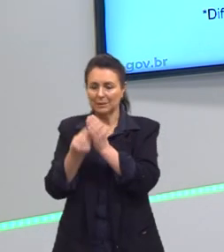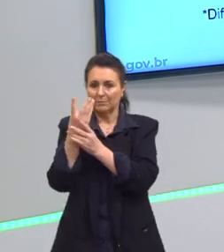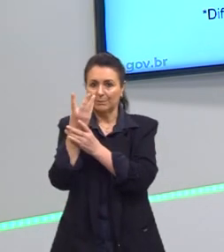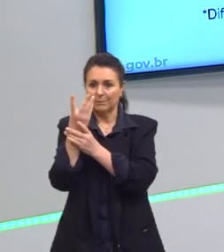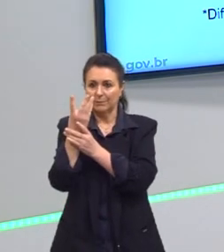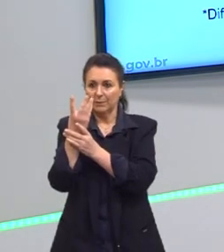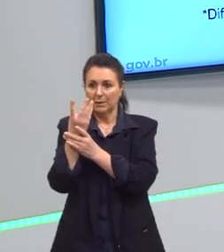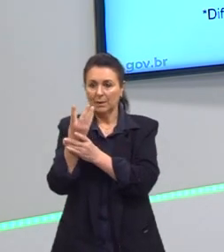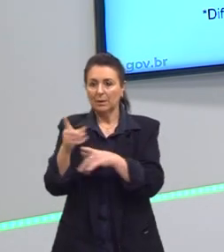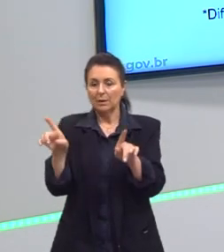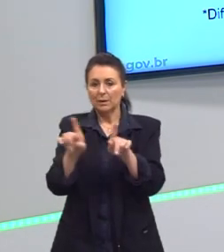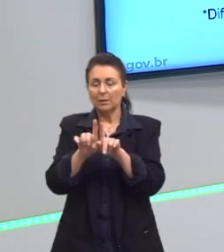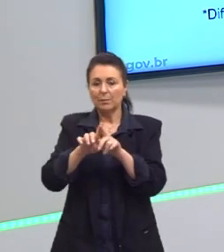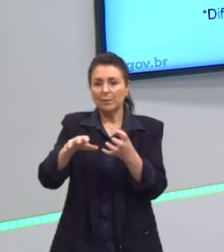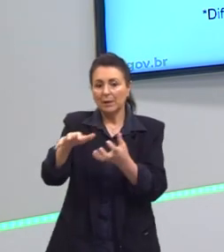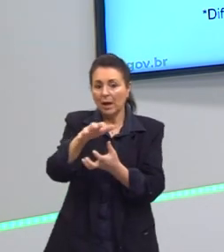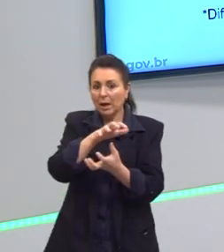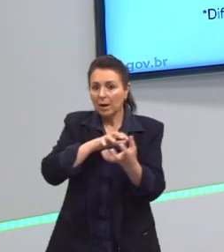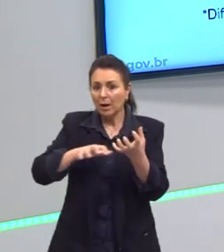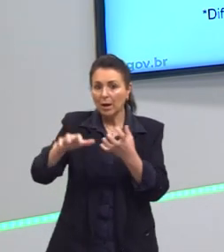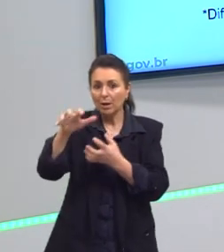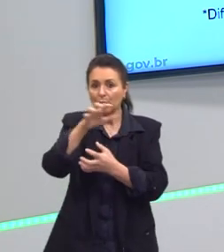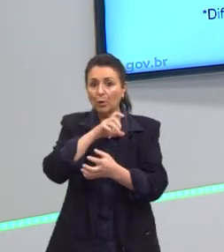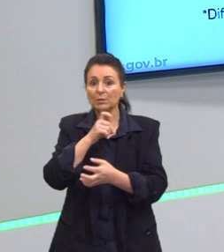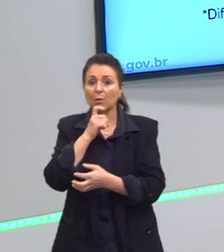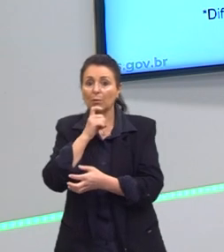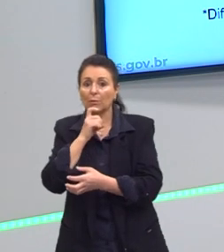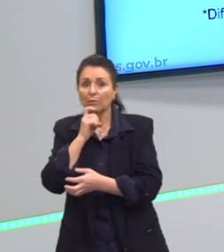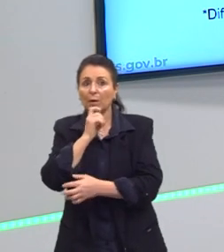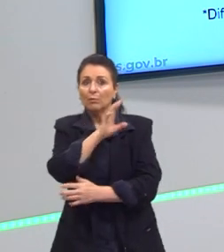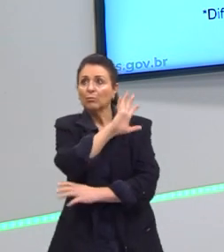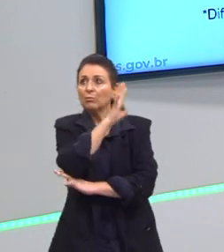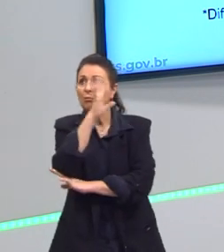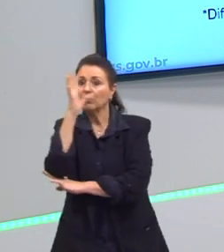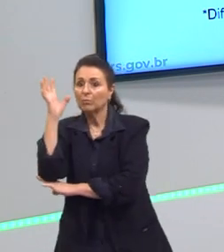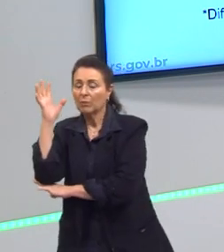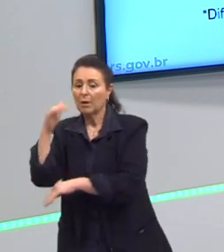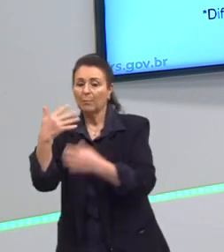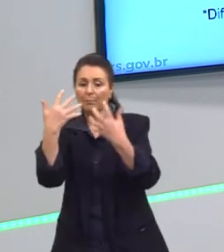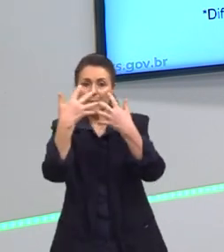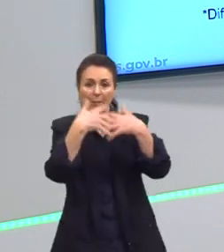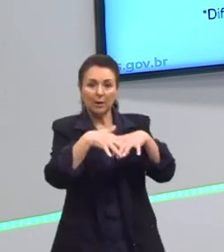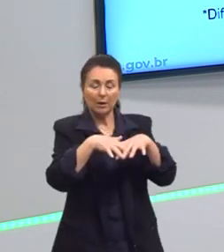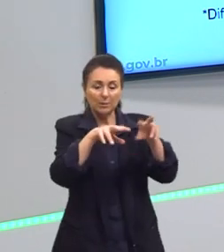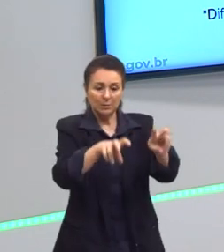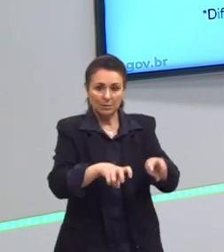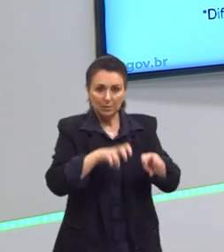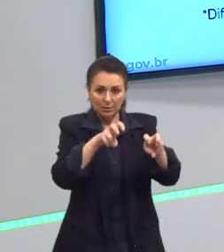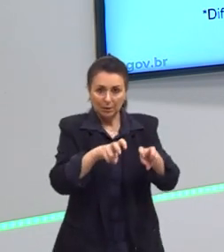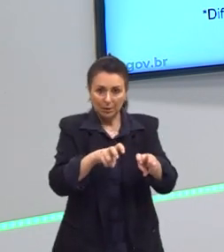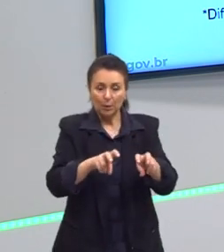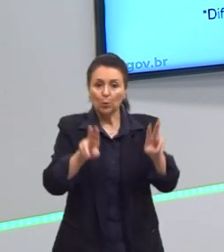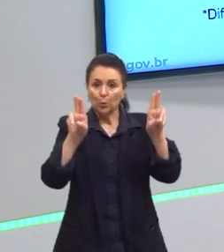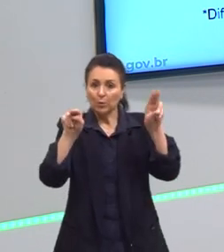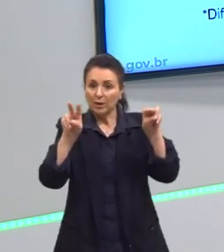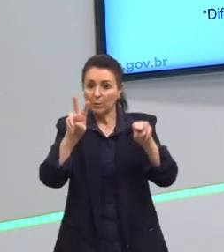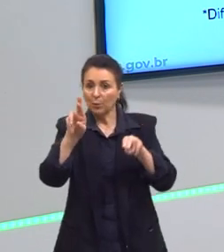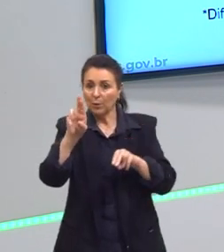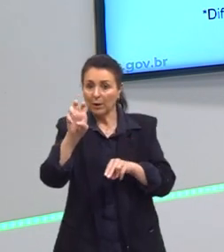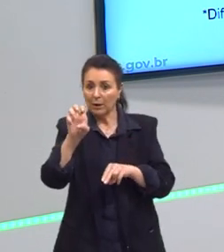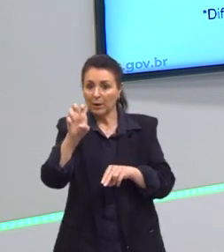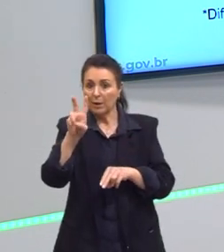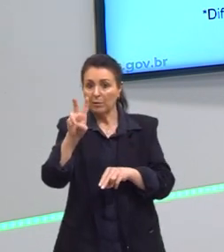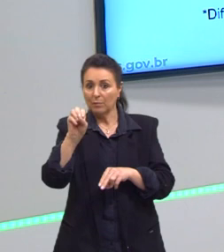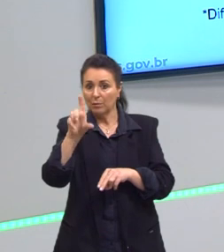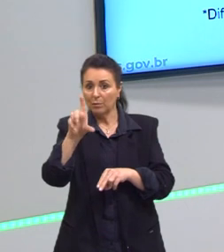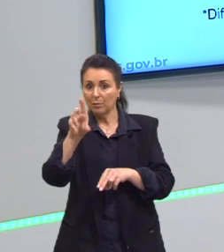Também a chamada Revolução Verde, que foi a questão da mecanização da agricultura. Esse termo Revolução Verde, que é muito simpático para desmatar,